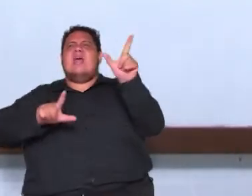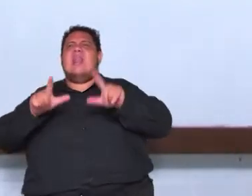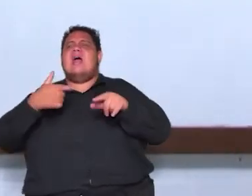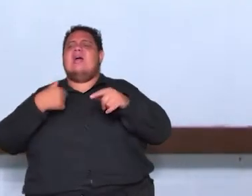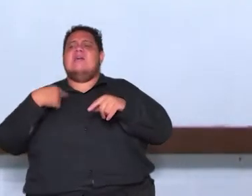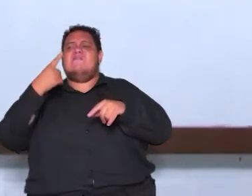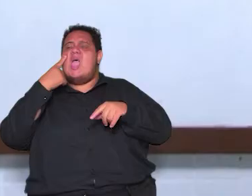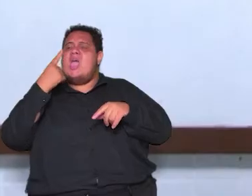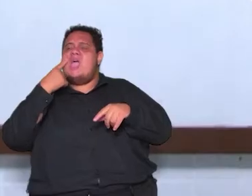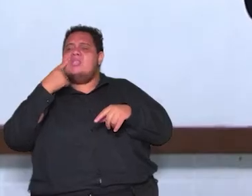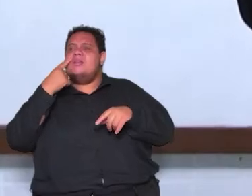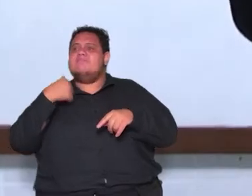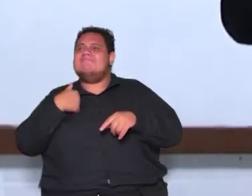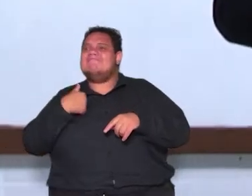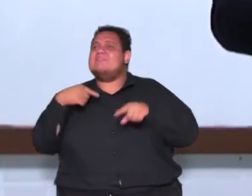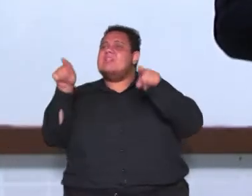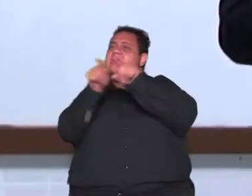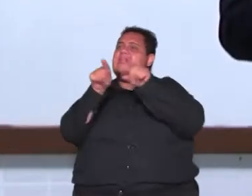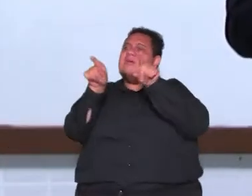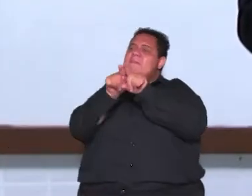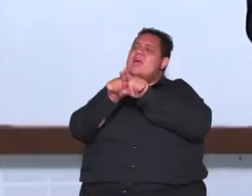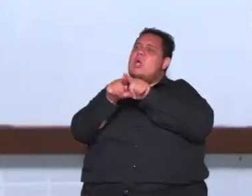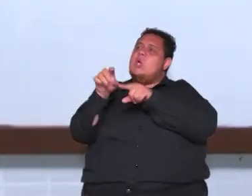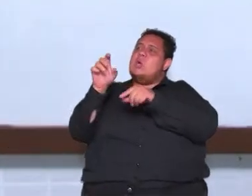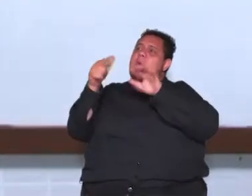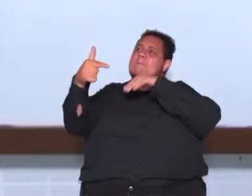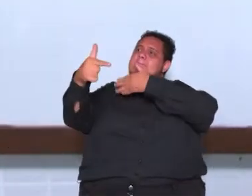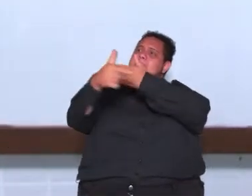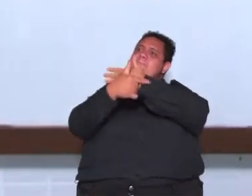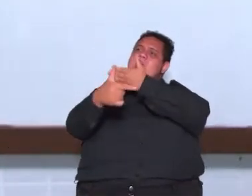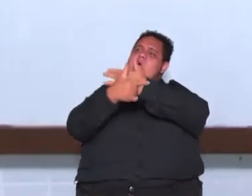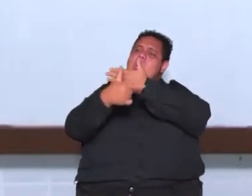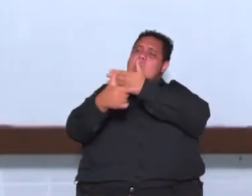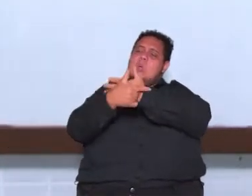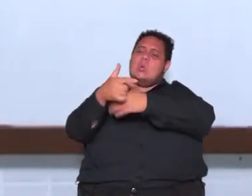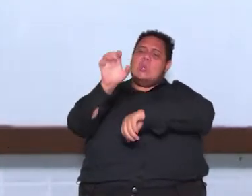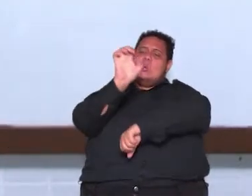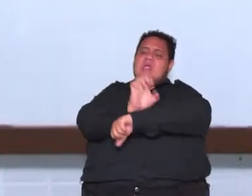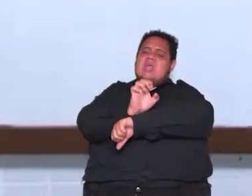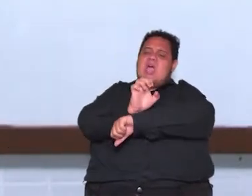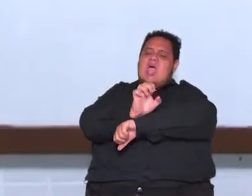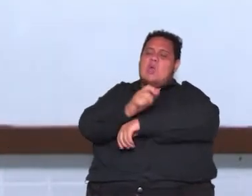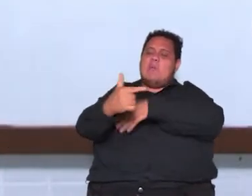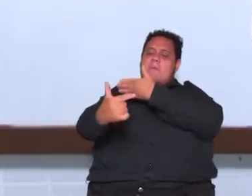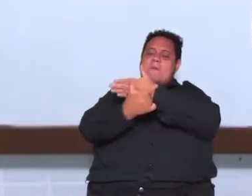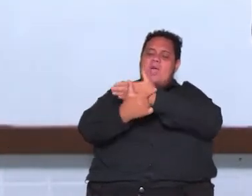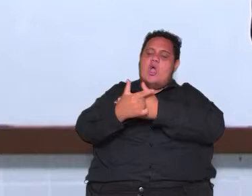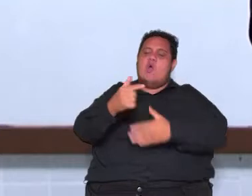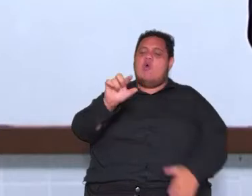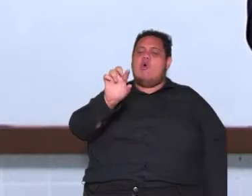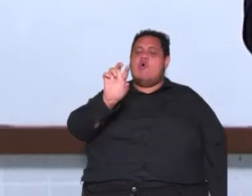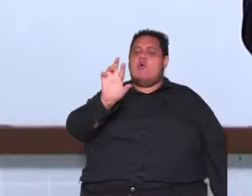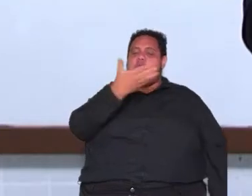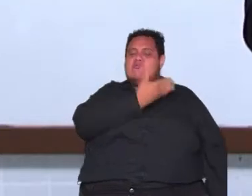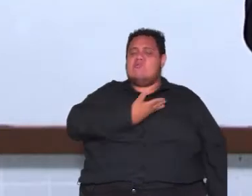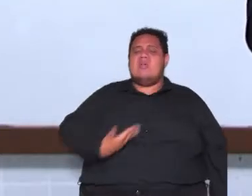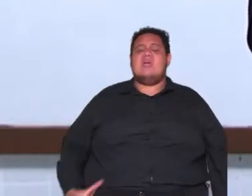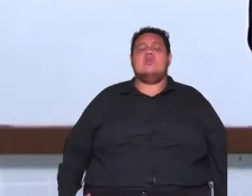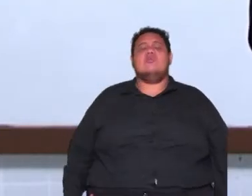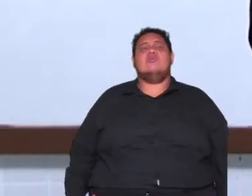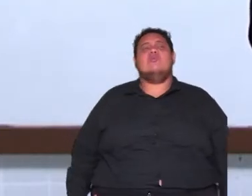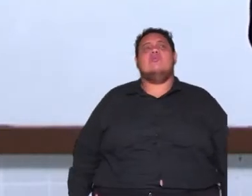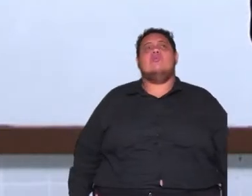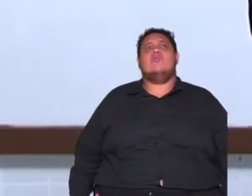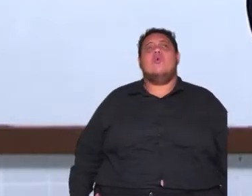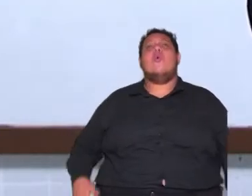estabelece o papel do Estado o papel do governo e qual é o papel do governo gente